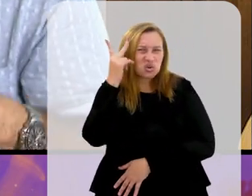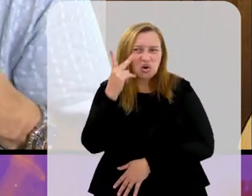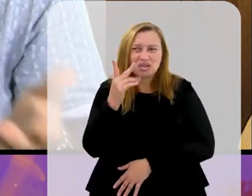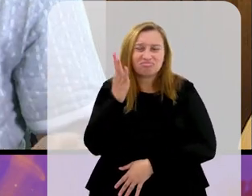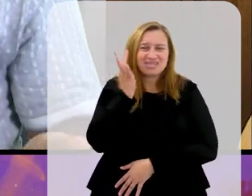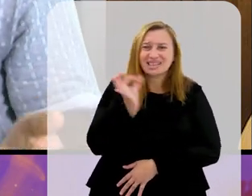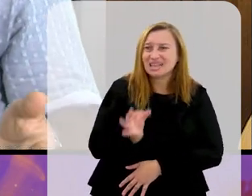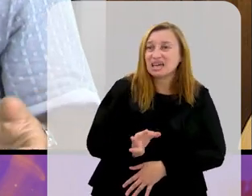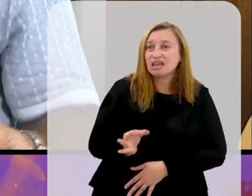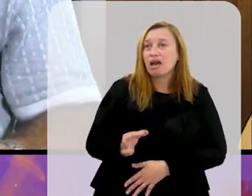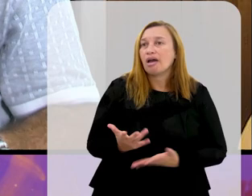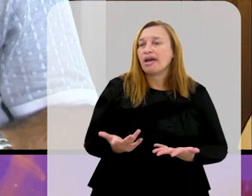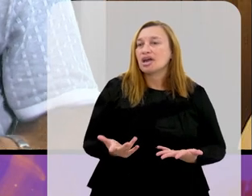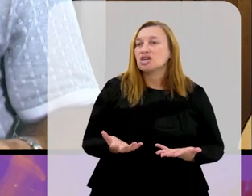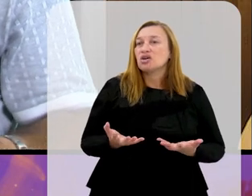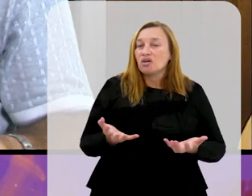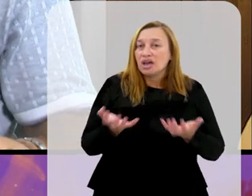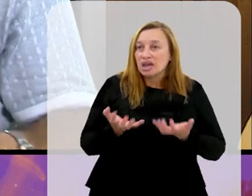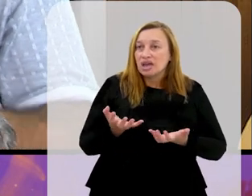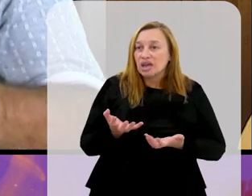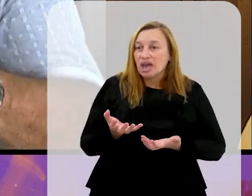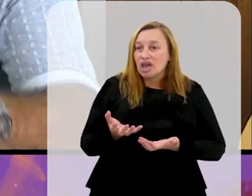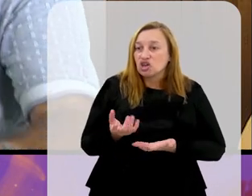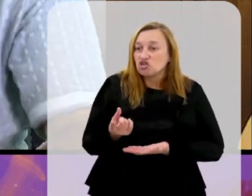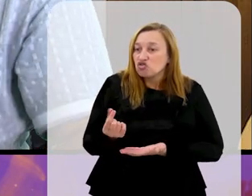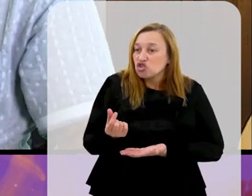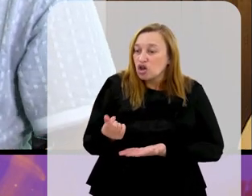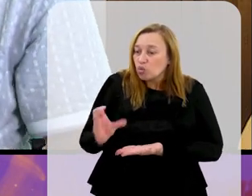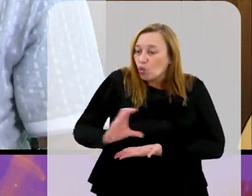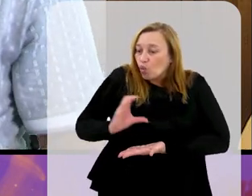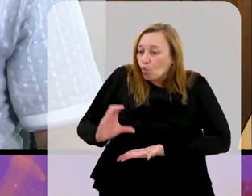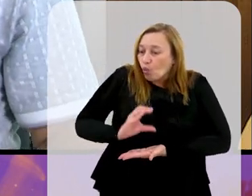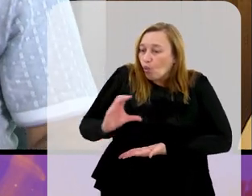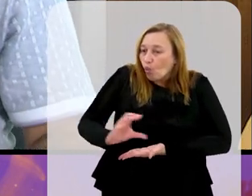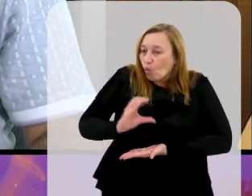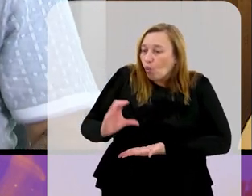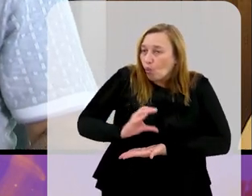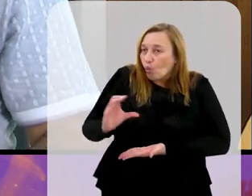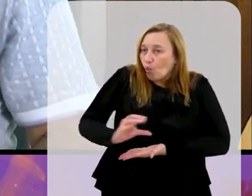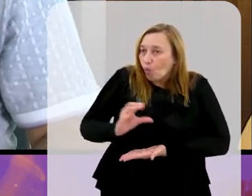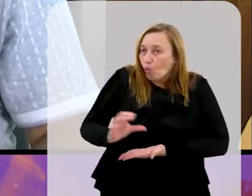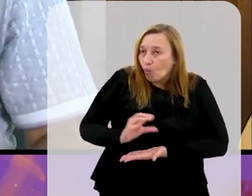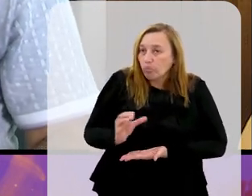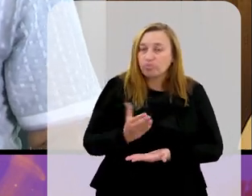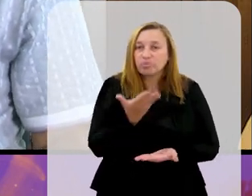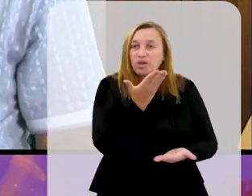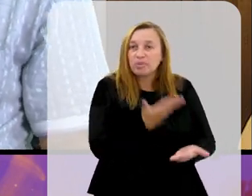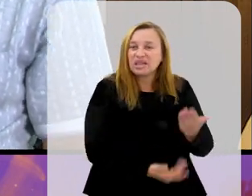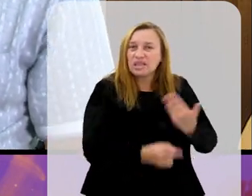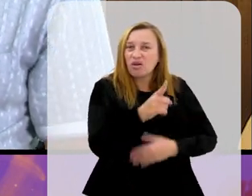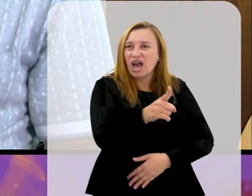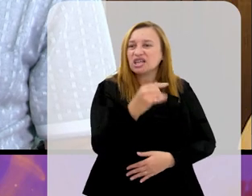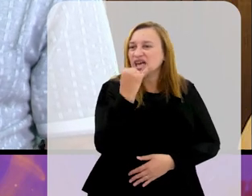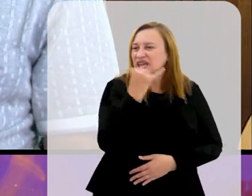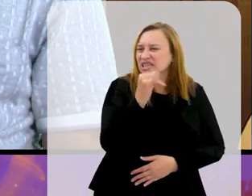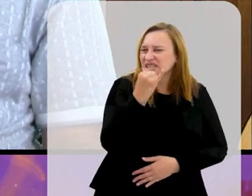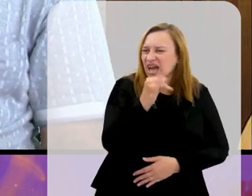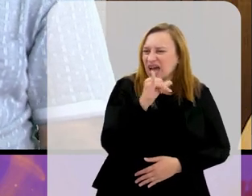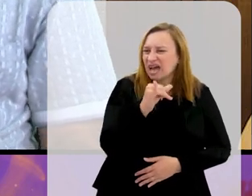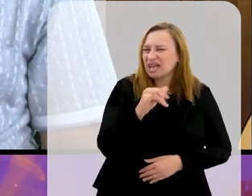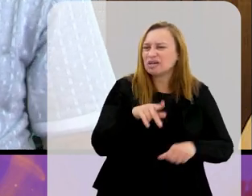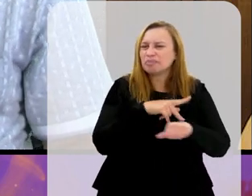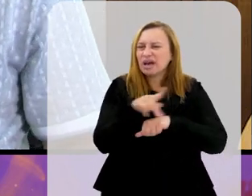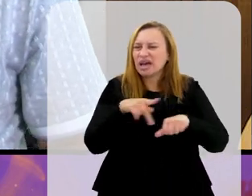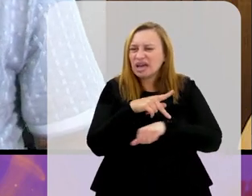Ela não tem noção nenhuma. O negócio dela é querer movimentar dinheiro. Já ferrou o Genova na Itália, botou para a segunda divisão. Já